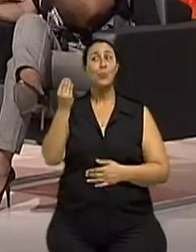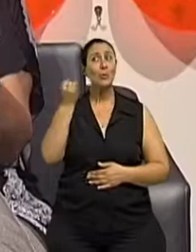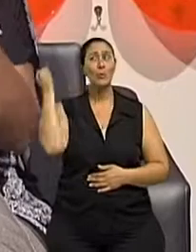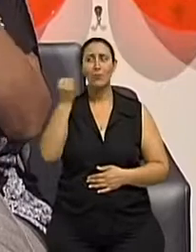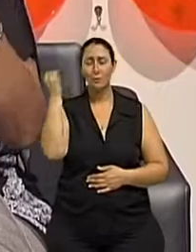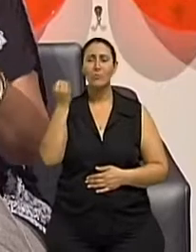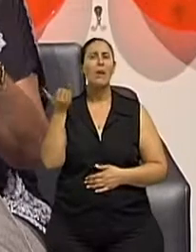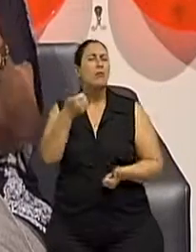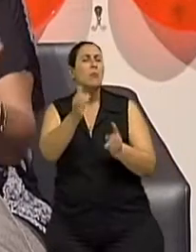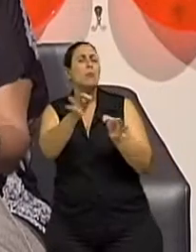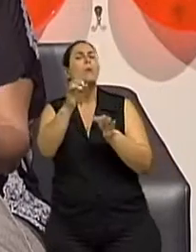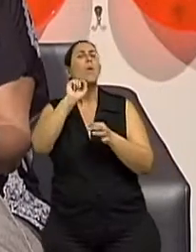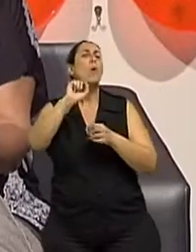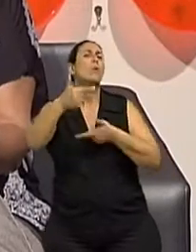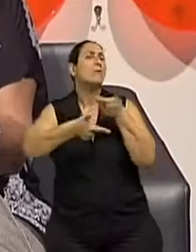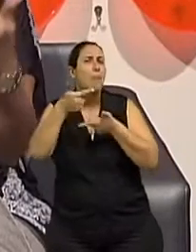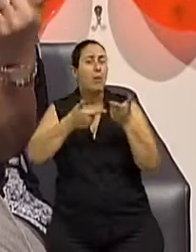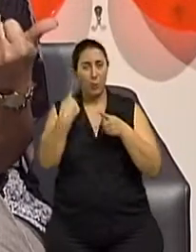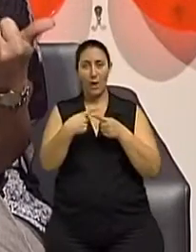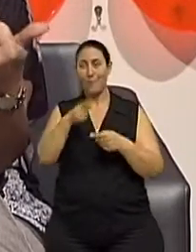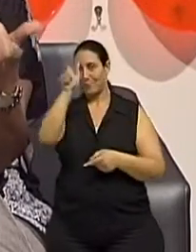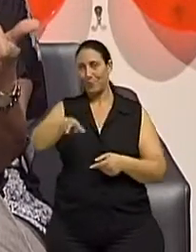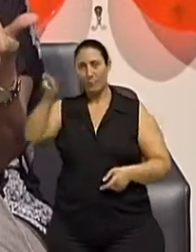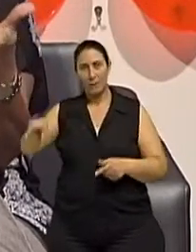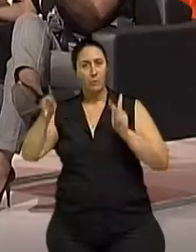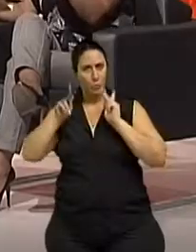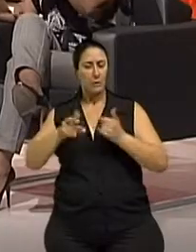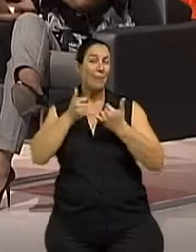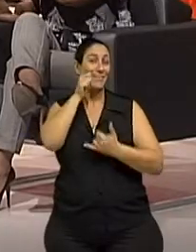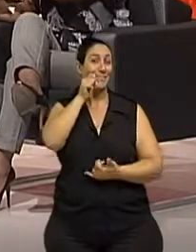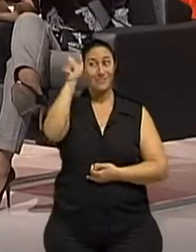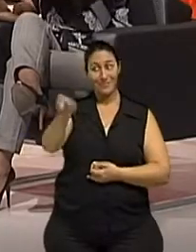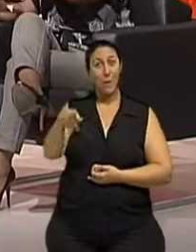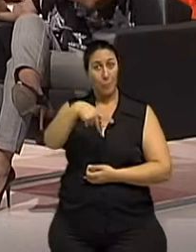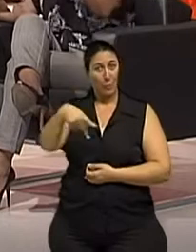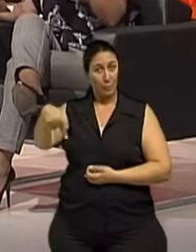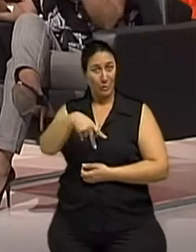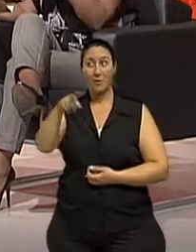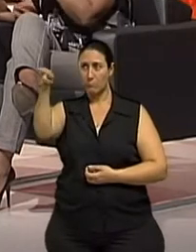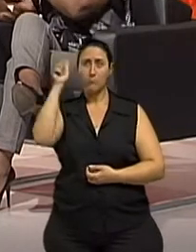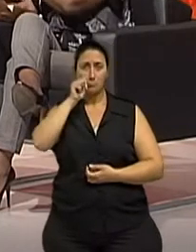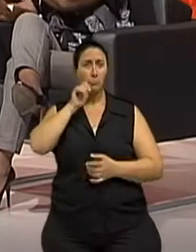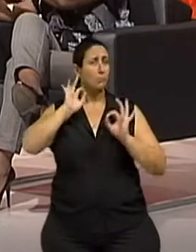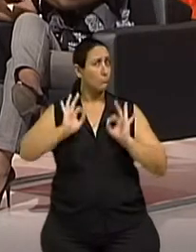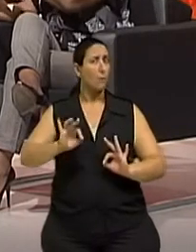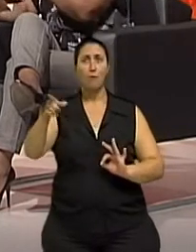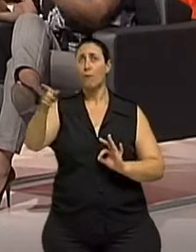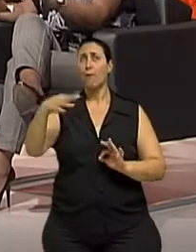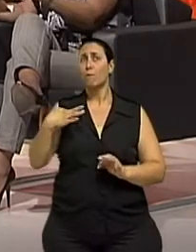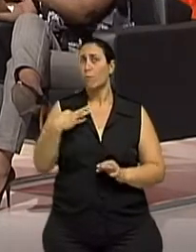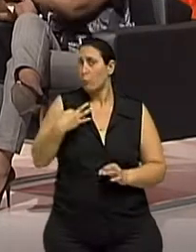Que tipo de trabalho, mesmo que continue o seu trabalho. Aquela professora, ela não faz parte da estrutura, né,